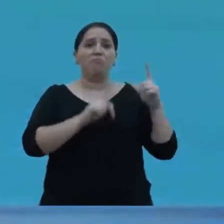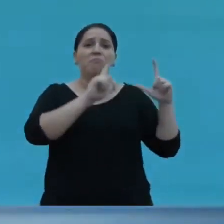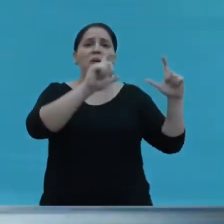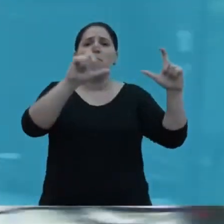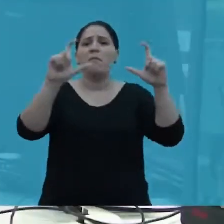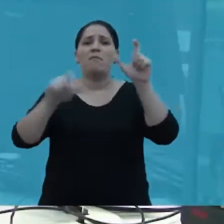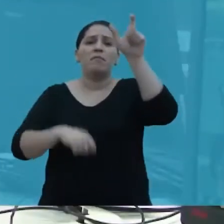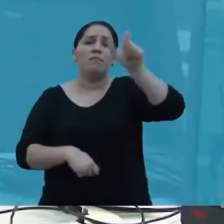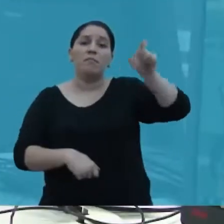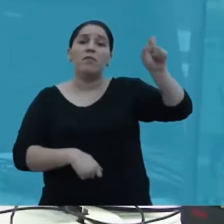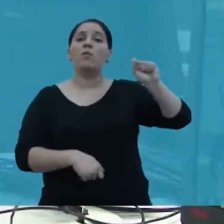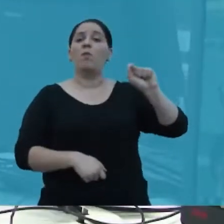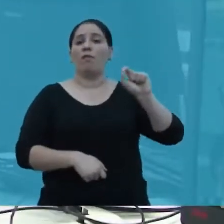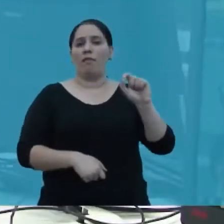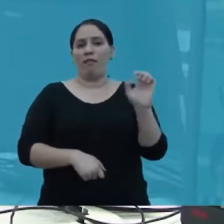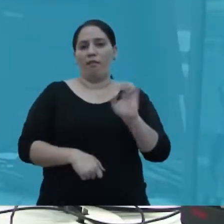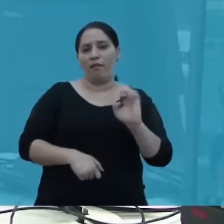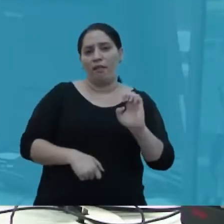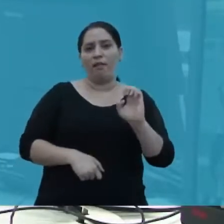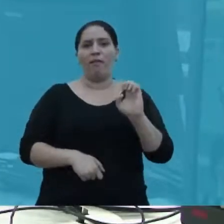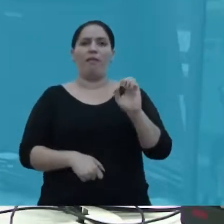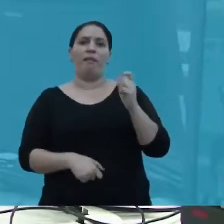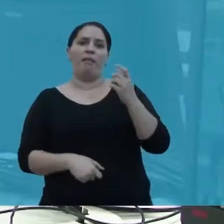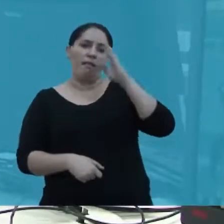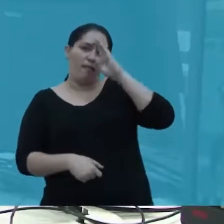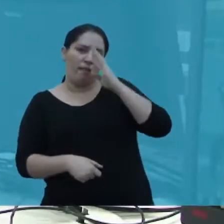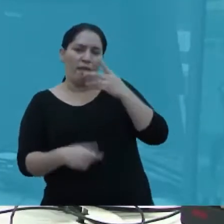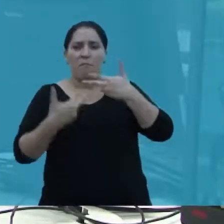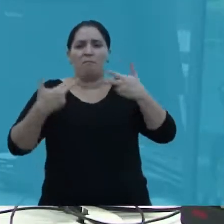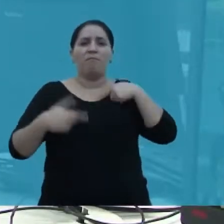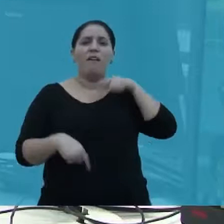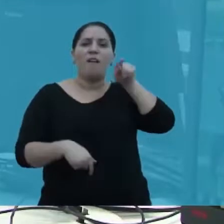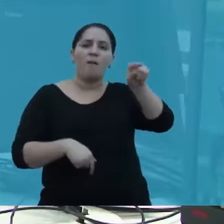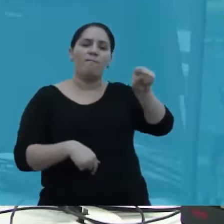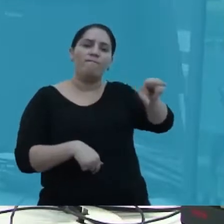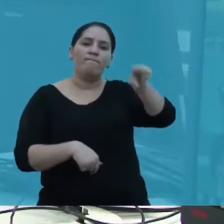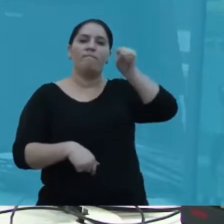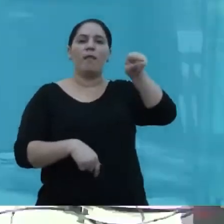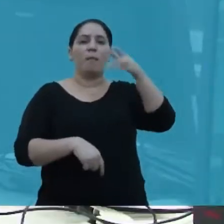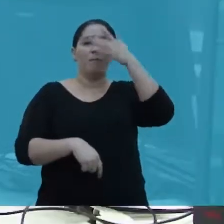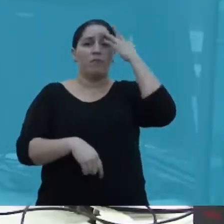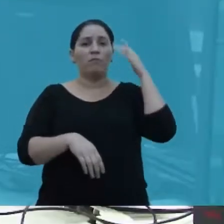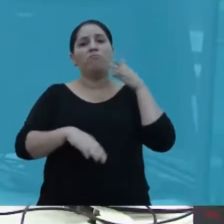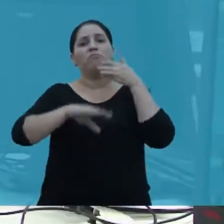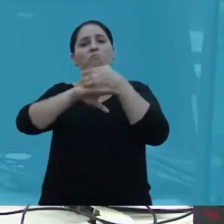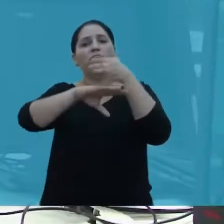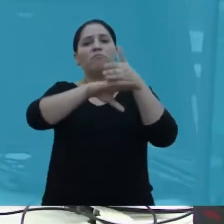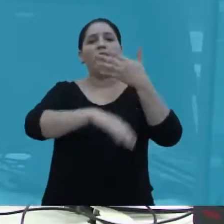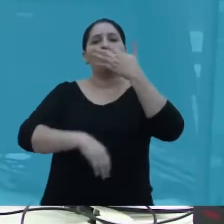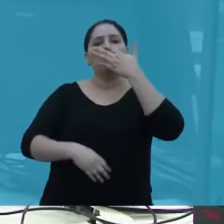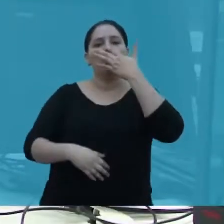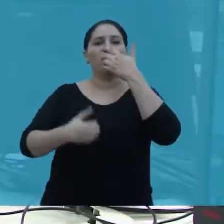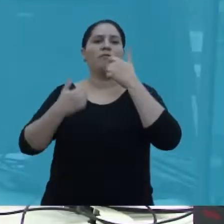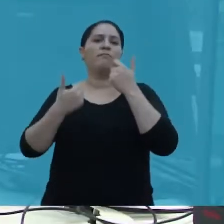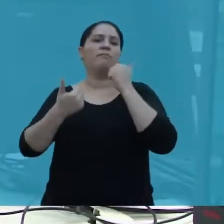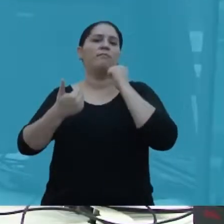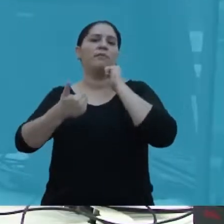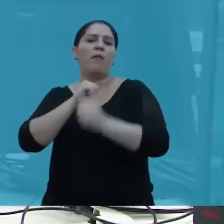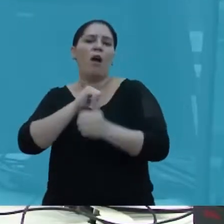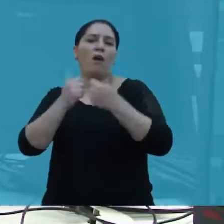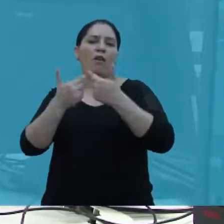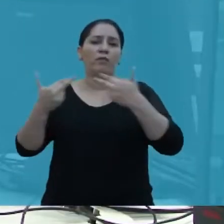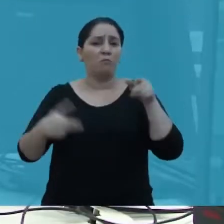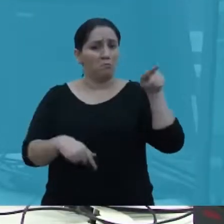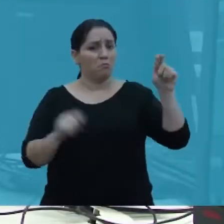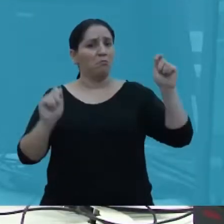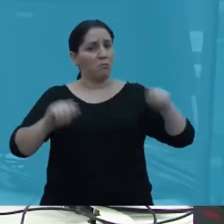Eu basicamente quis fotografar pessoas LGBT participando de esportes, para mostrar que essas pessoas LGBT também